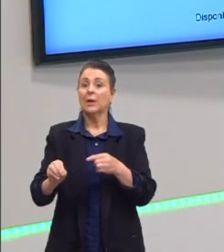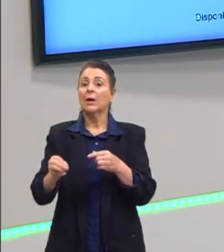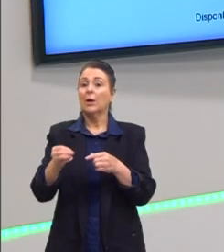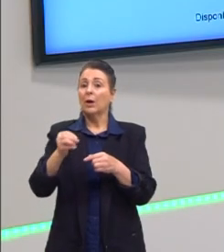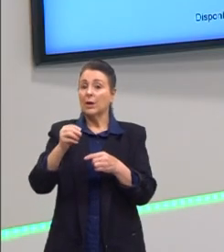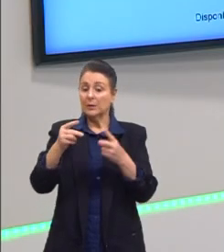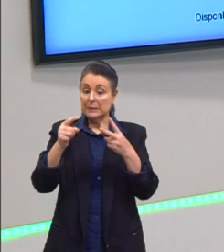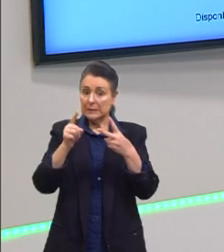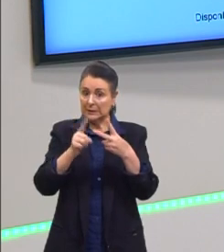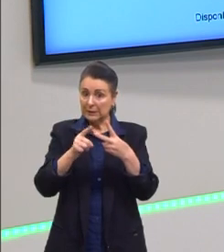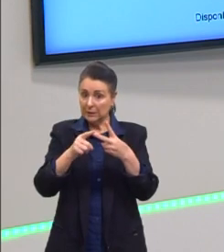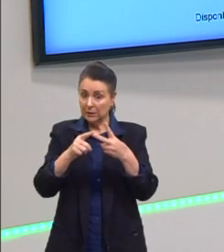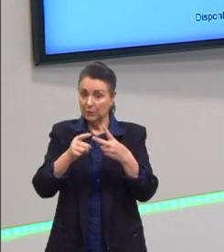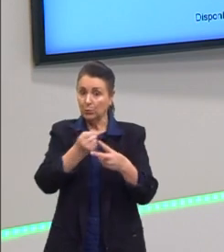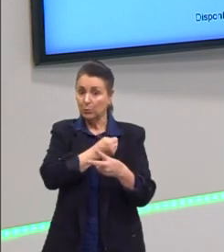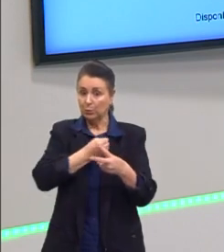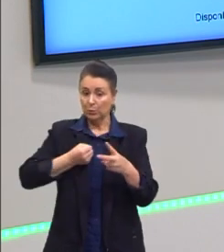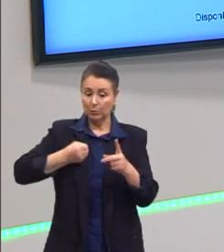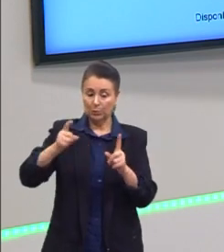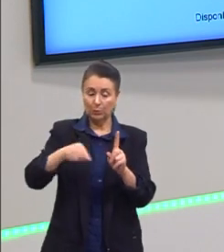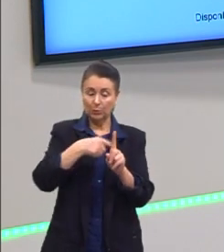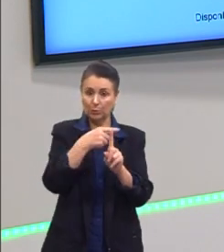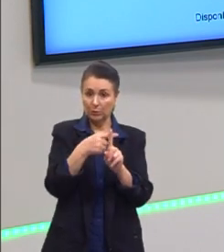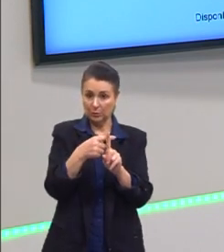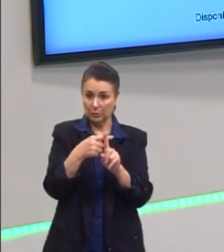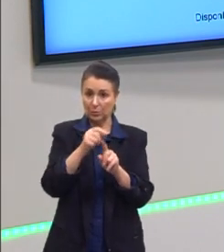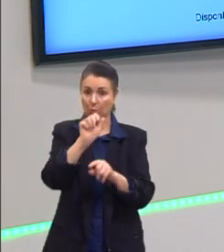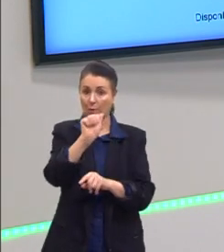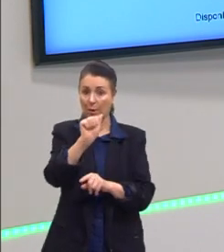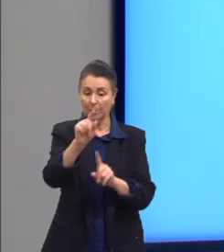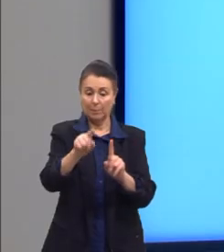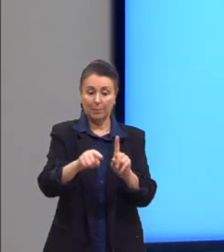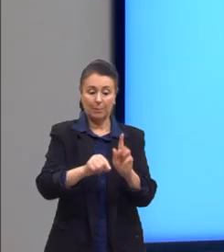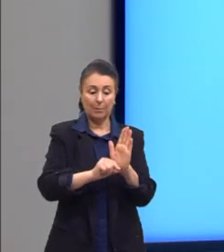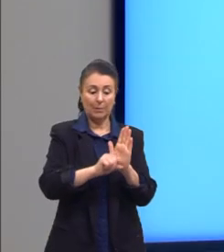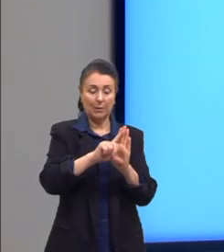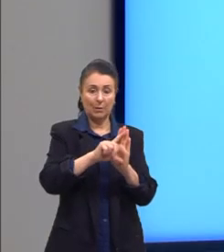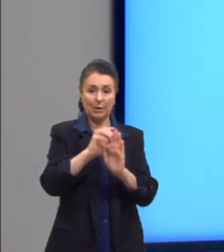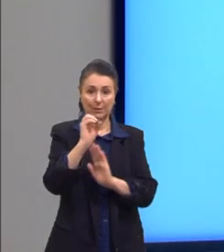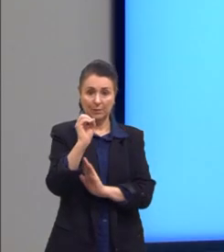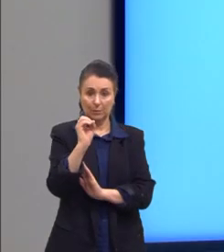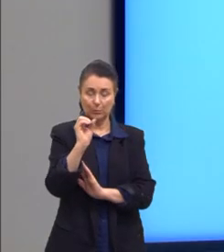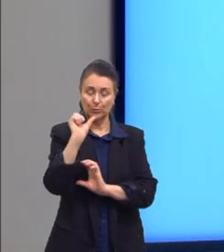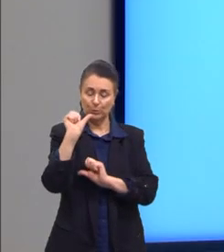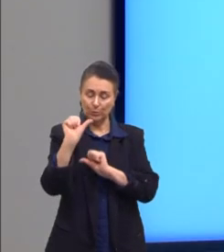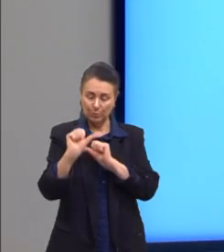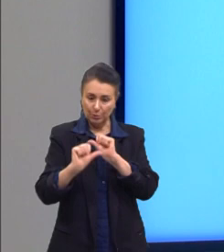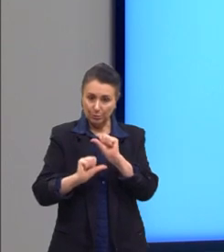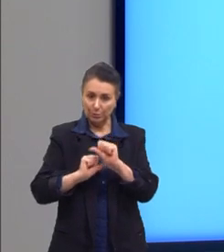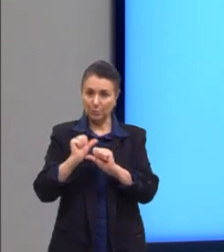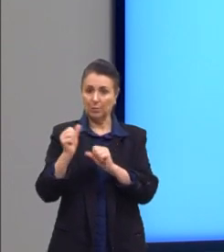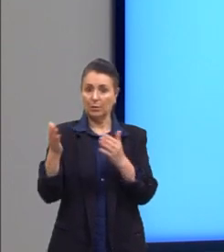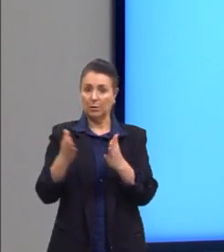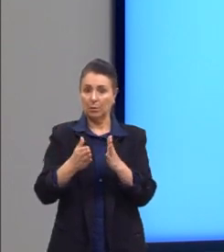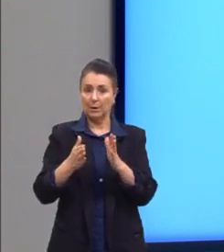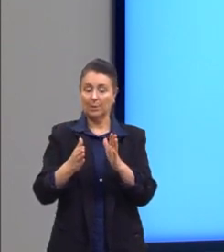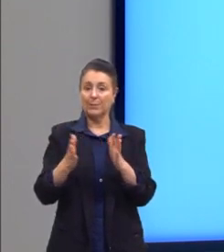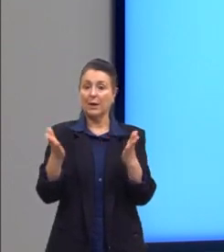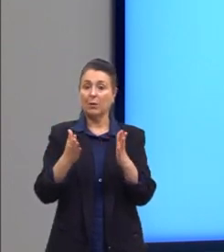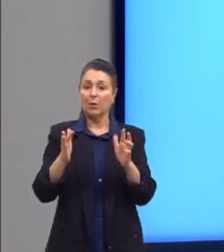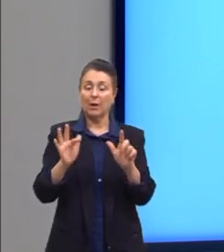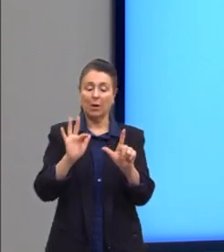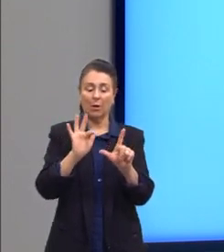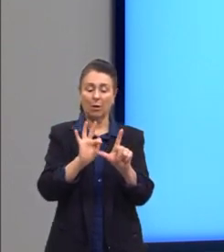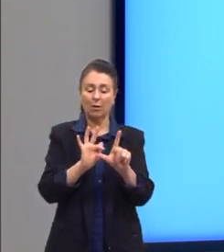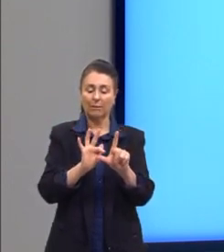é quando o A é um número positivo, então, A é maior do que zero. Aí, inverte a situação. Agora, a parábola, ela